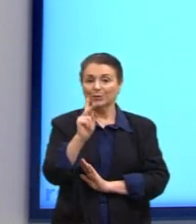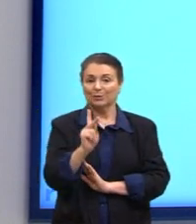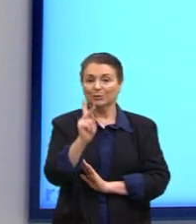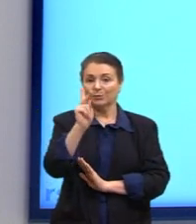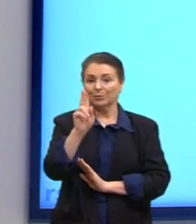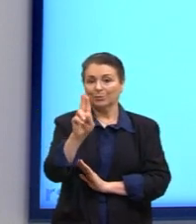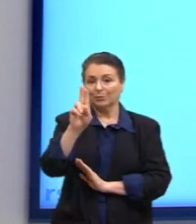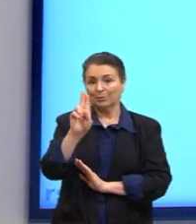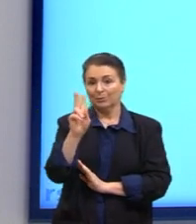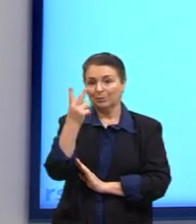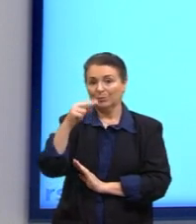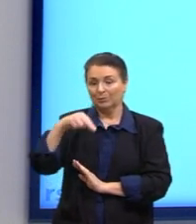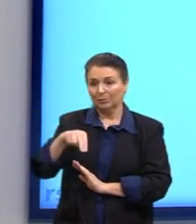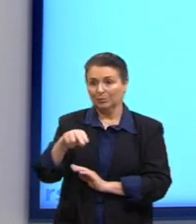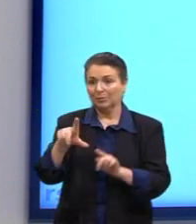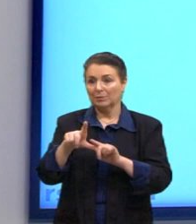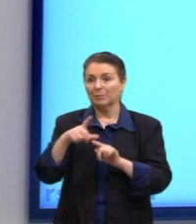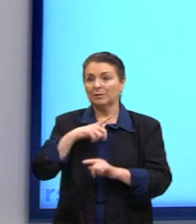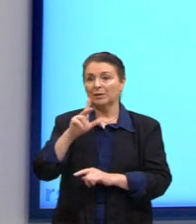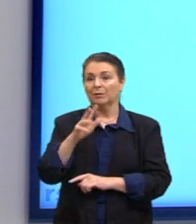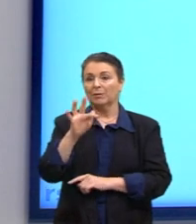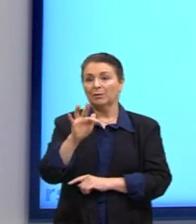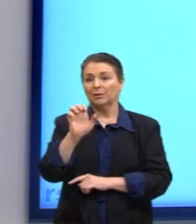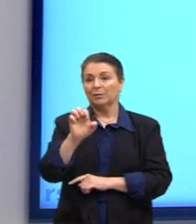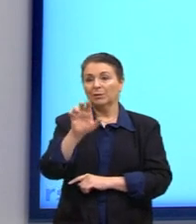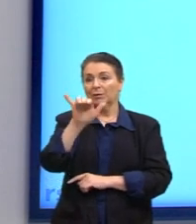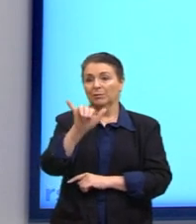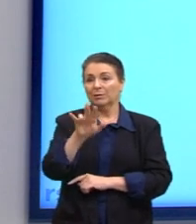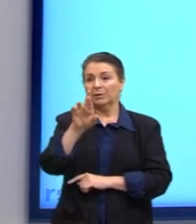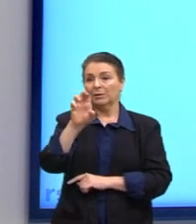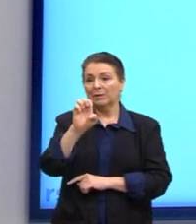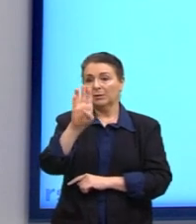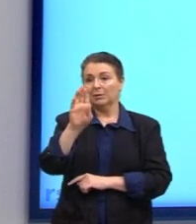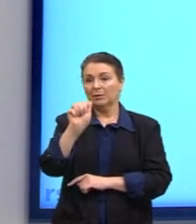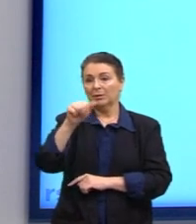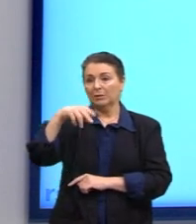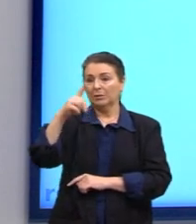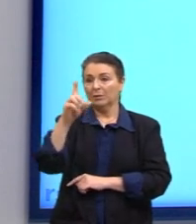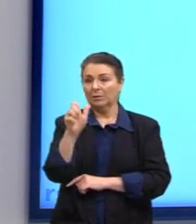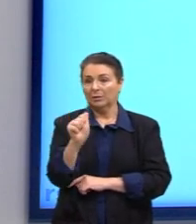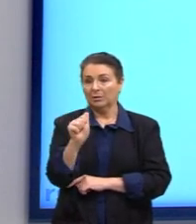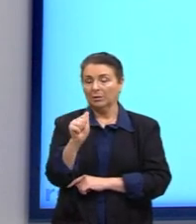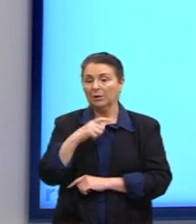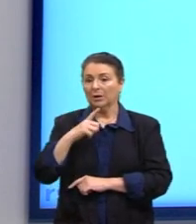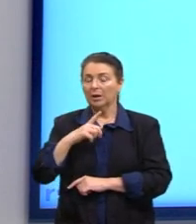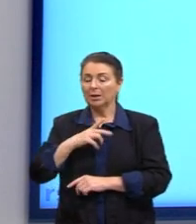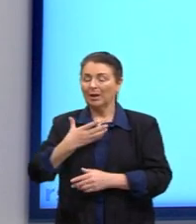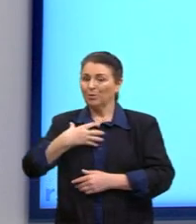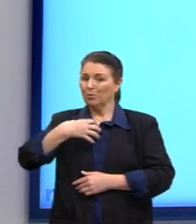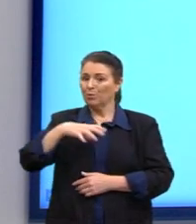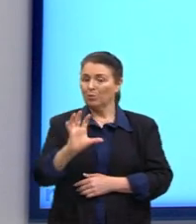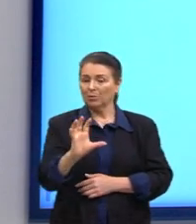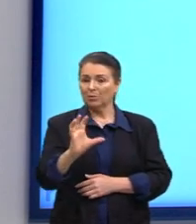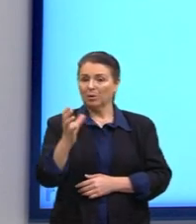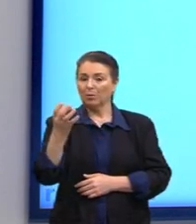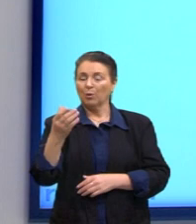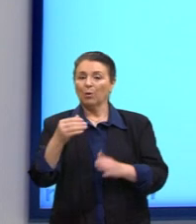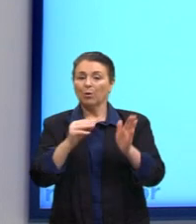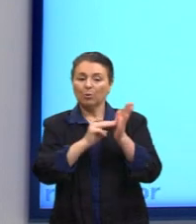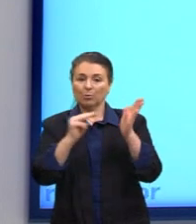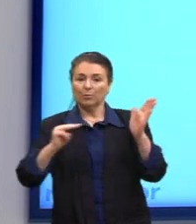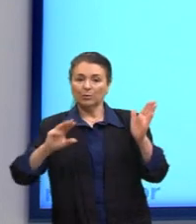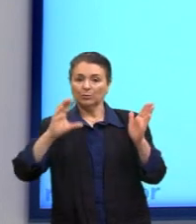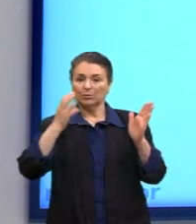o Fireband, ele vai ser contra o método científico duro. Ele propõe intervenção de outros